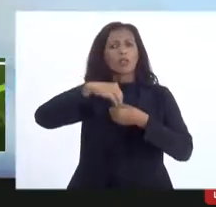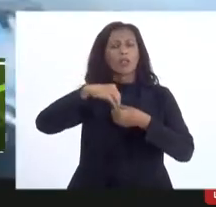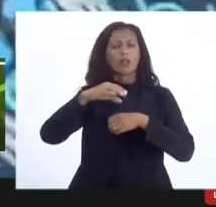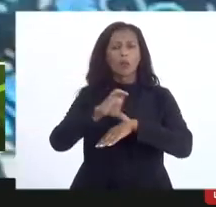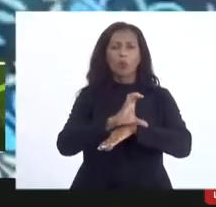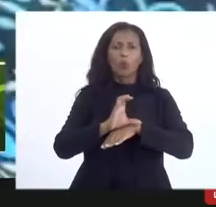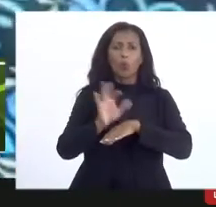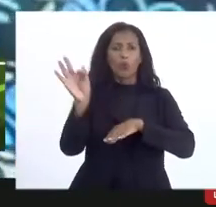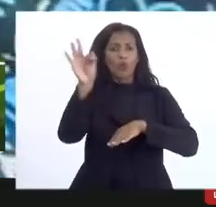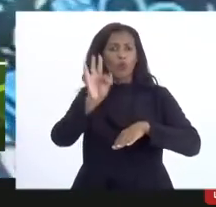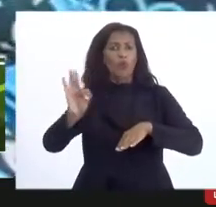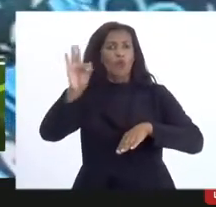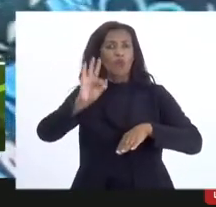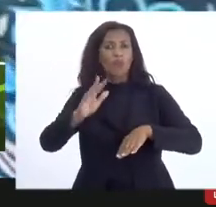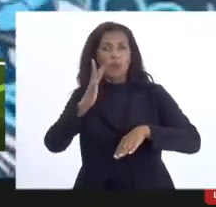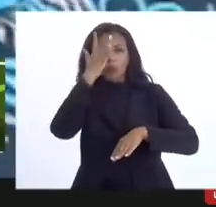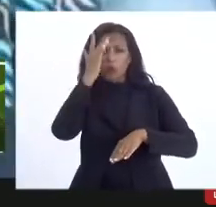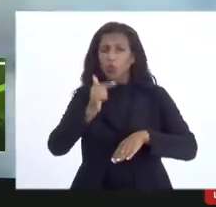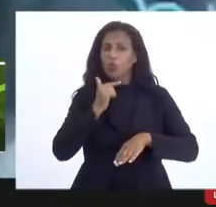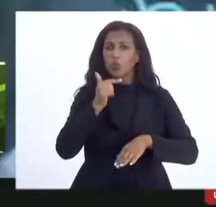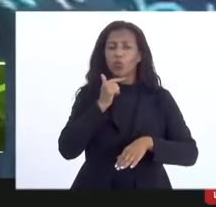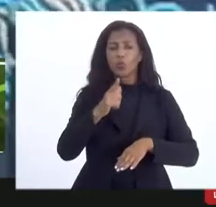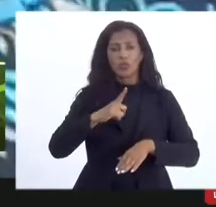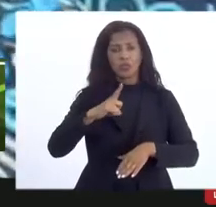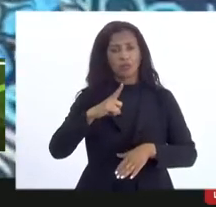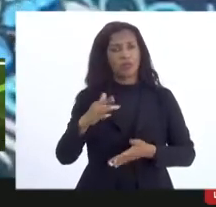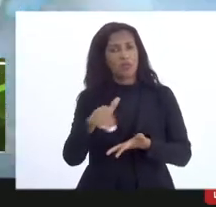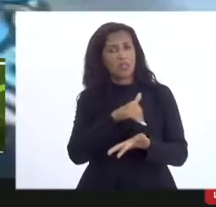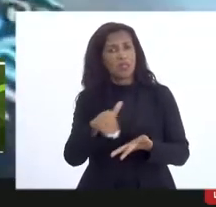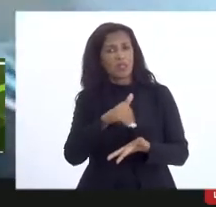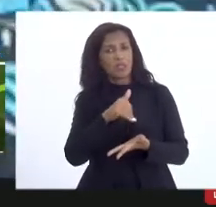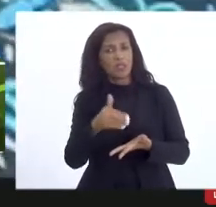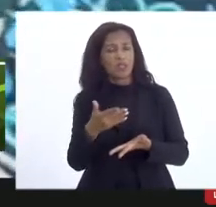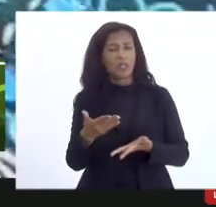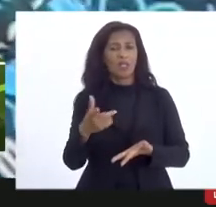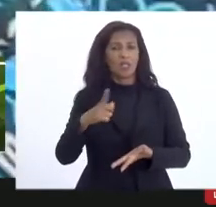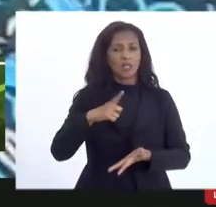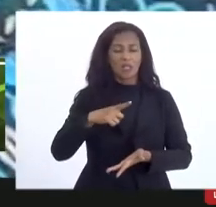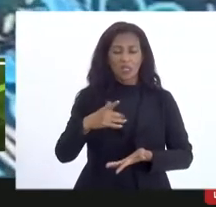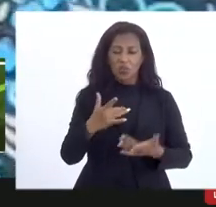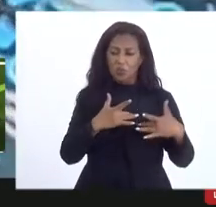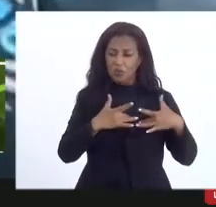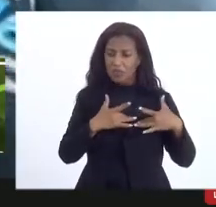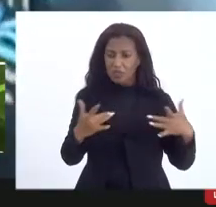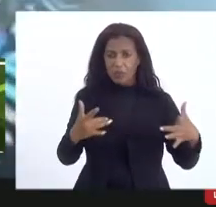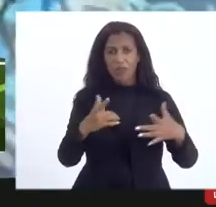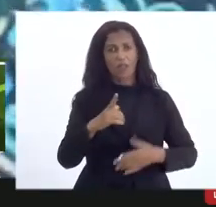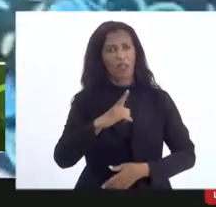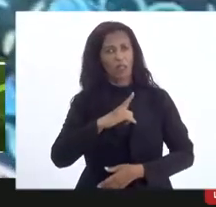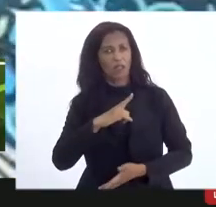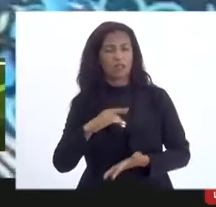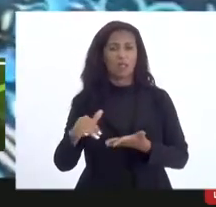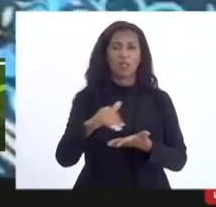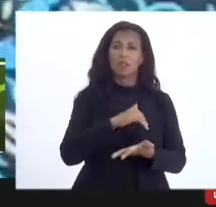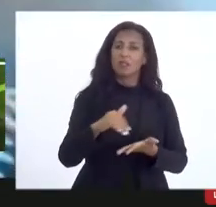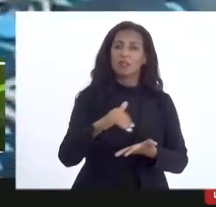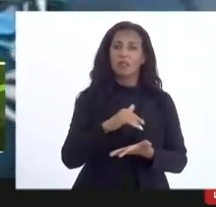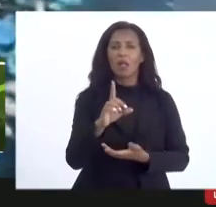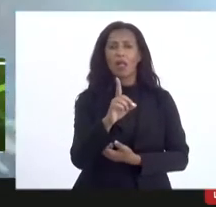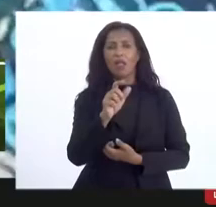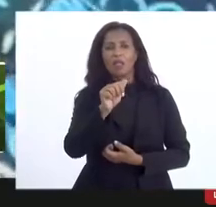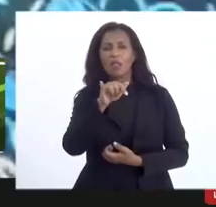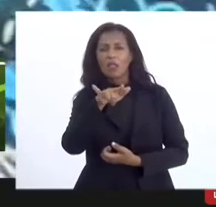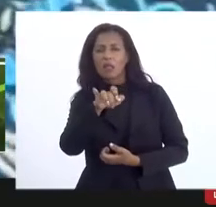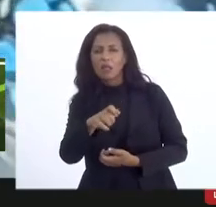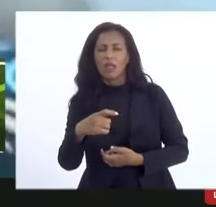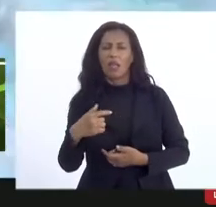muitos não conseguem exercer eu sei que a secretaria na atual gestão tem tido bastante sensibilidade a secretária Daniela Baus